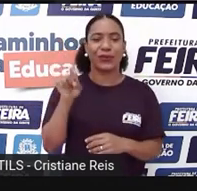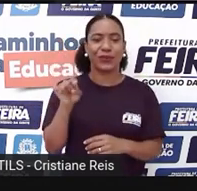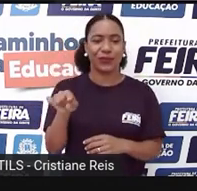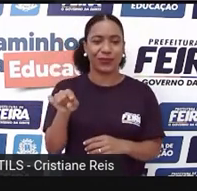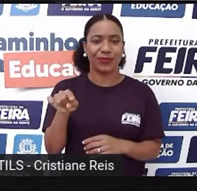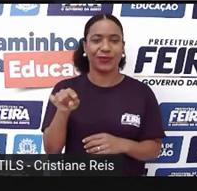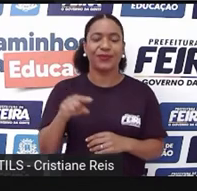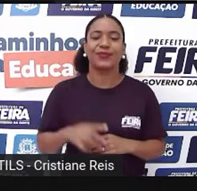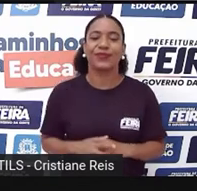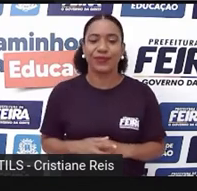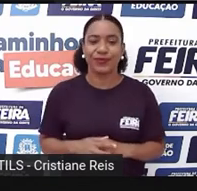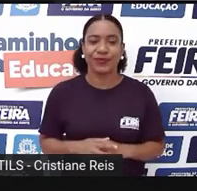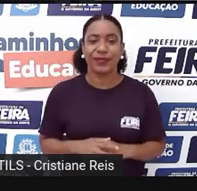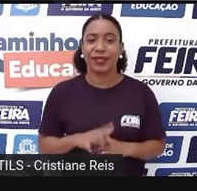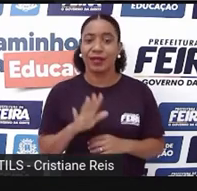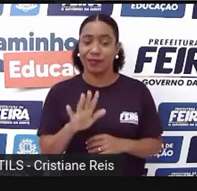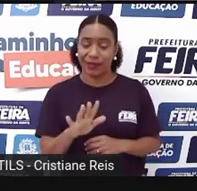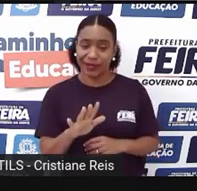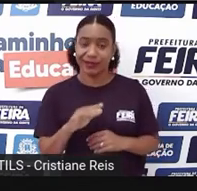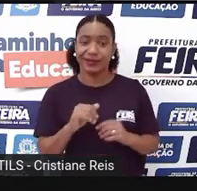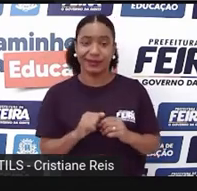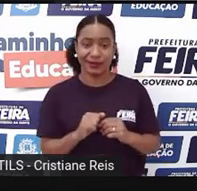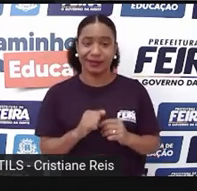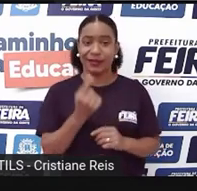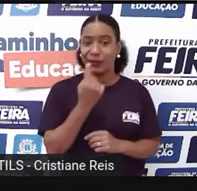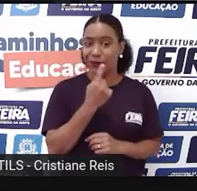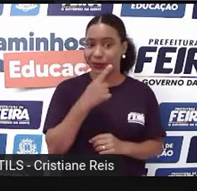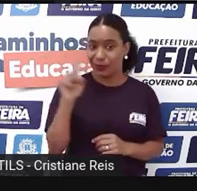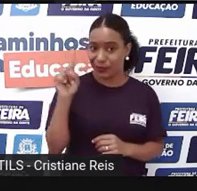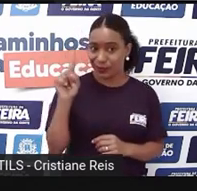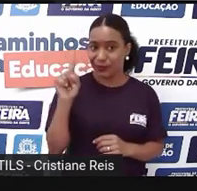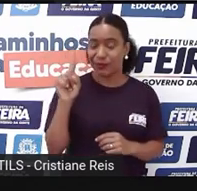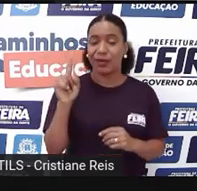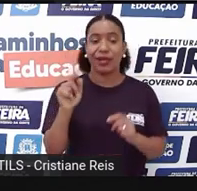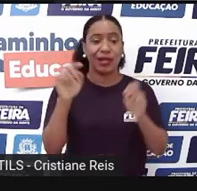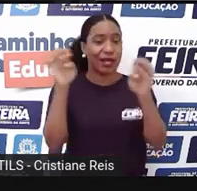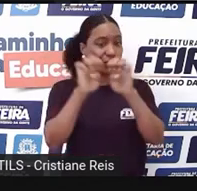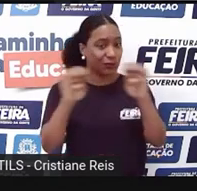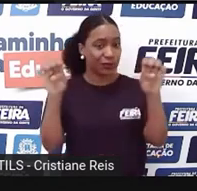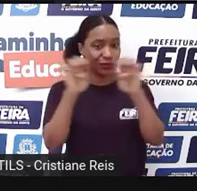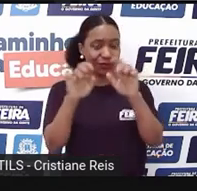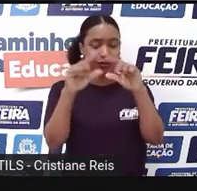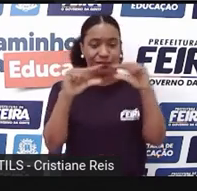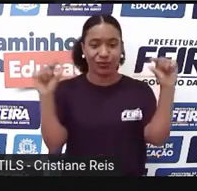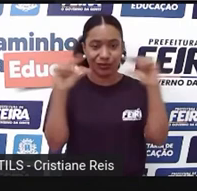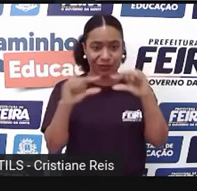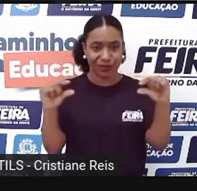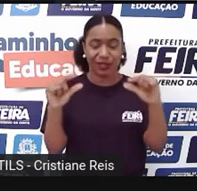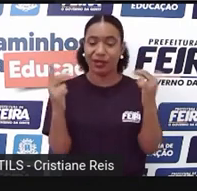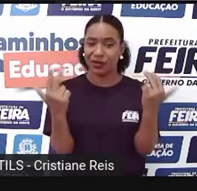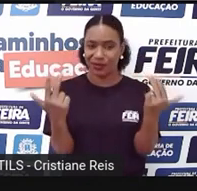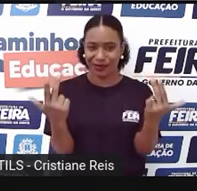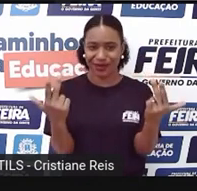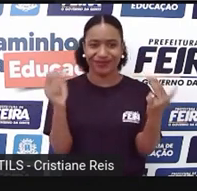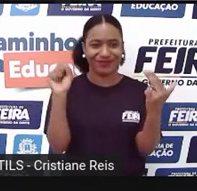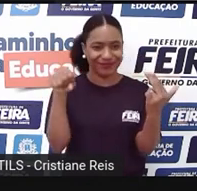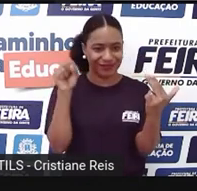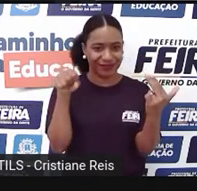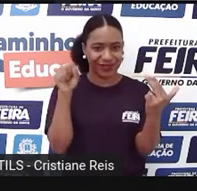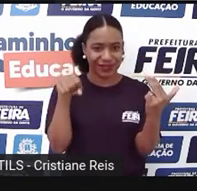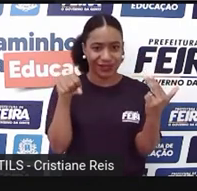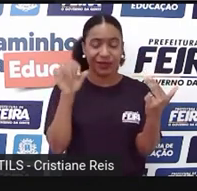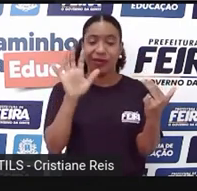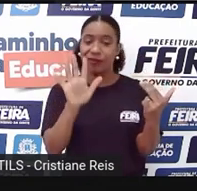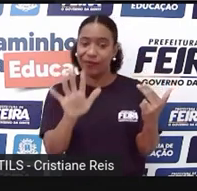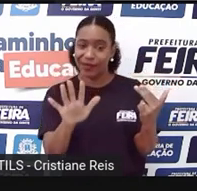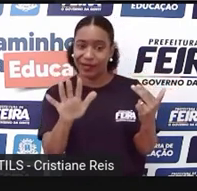na negativa A estrutura É a mesma Da afirmativa A única diferença É que quando você For